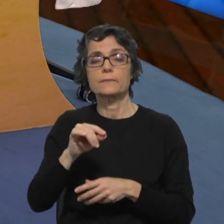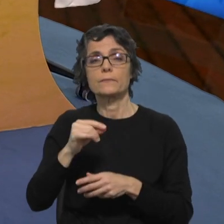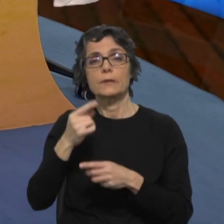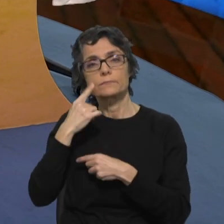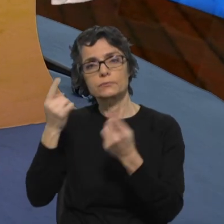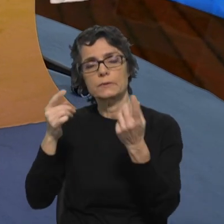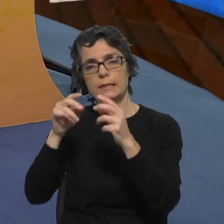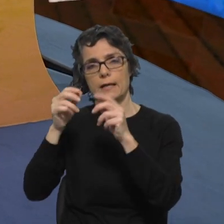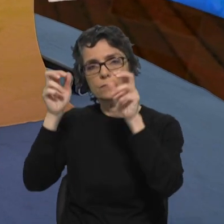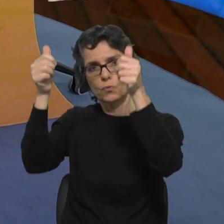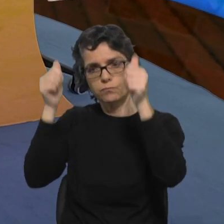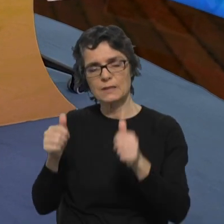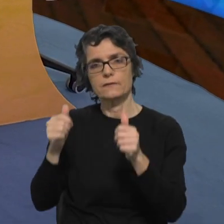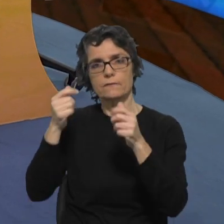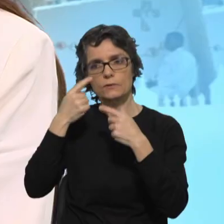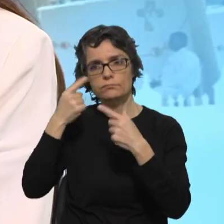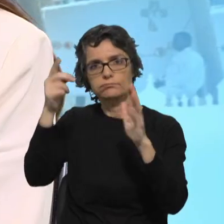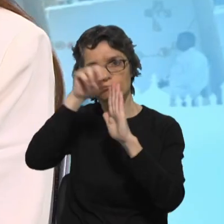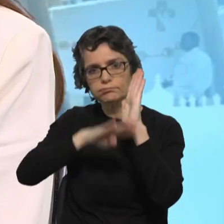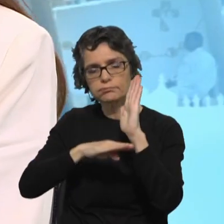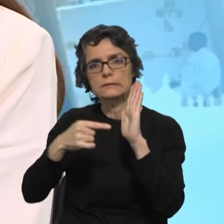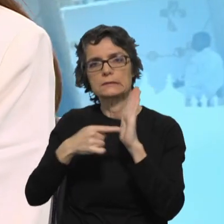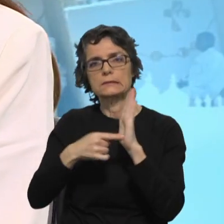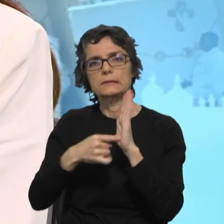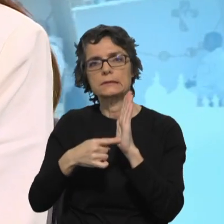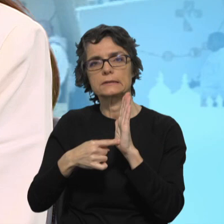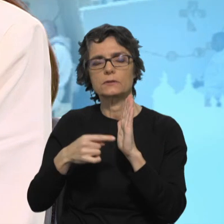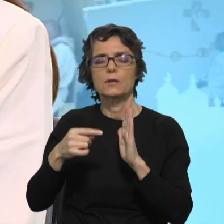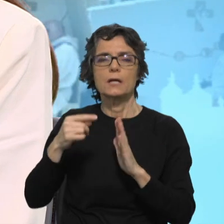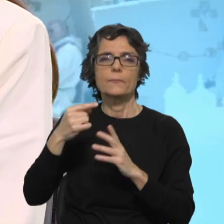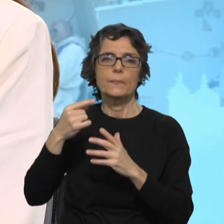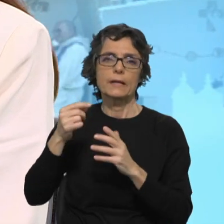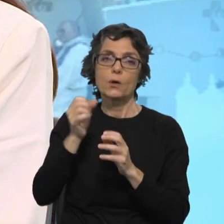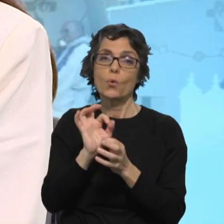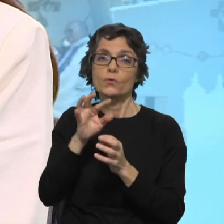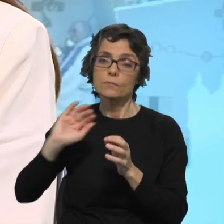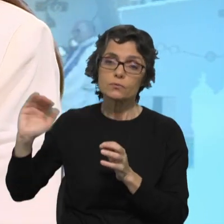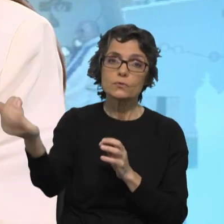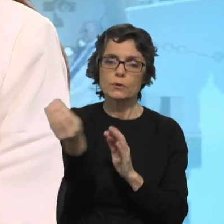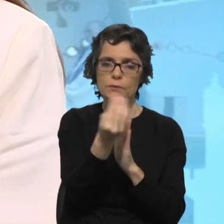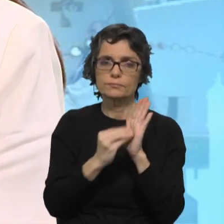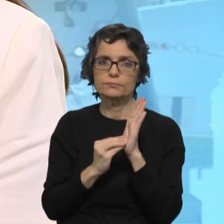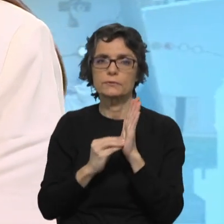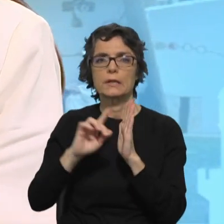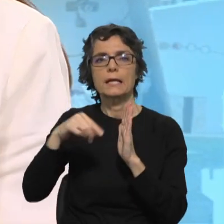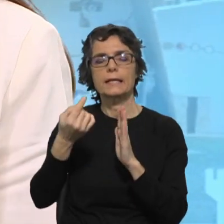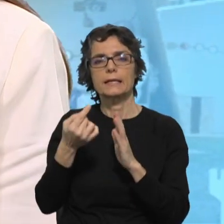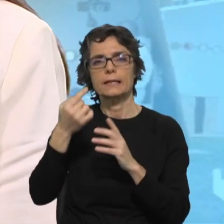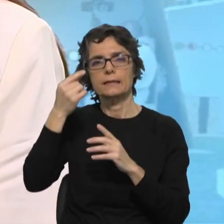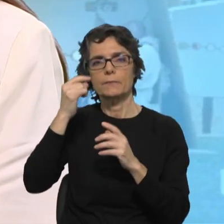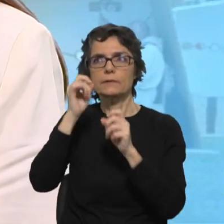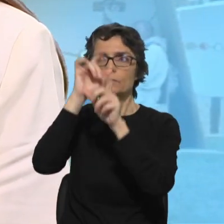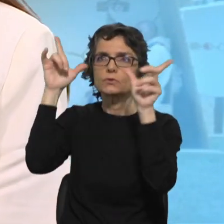leitores e vamos publicar um manifesto para pôr esta tónica no sonho, no país que desejamos para todos. Pensámos em quatro ideias, um